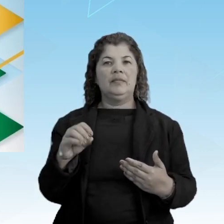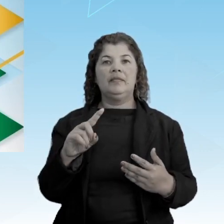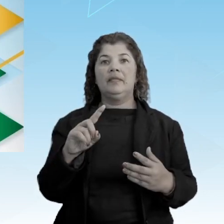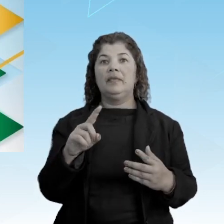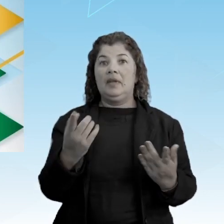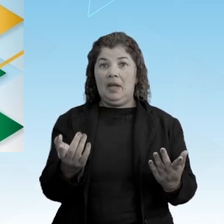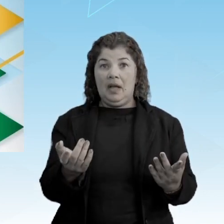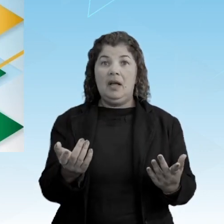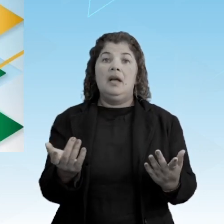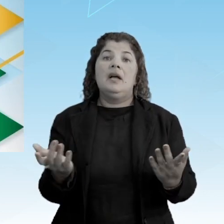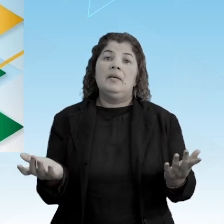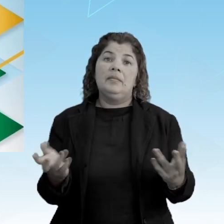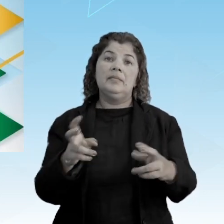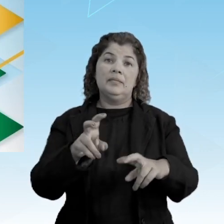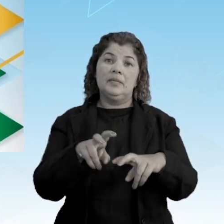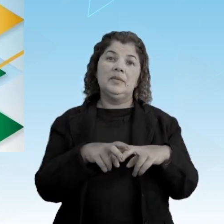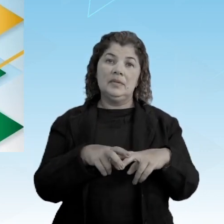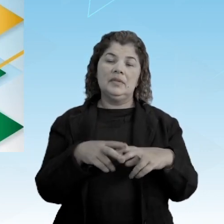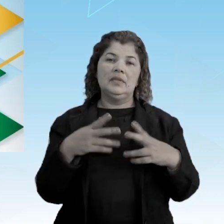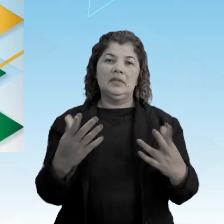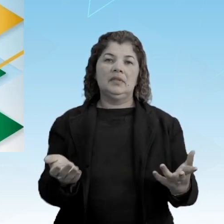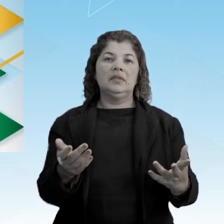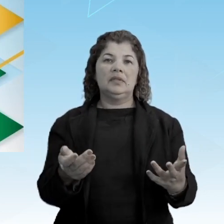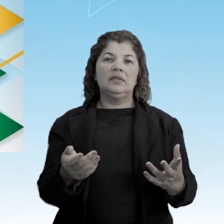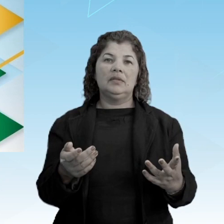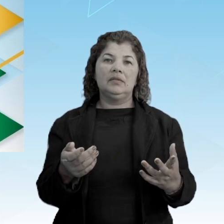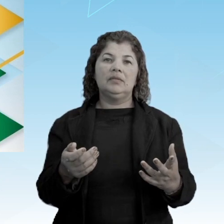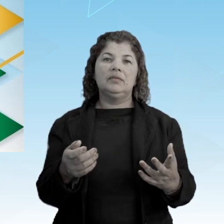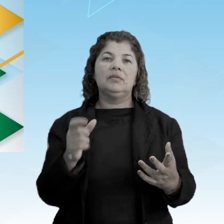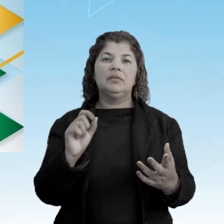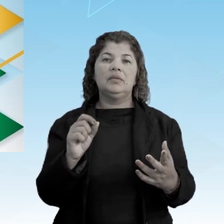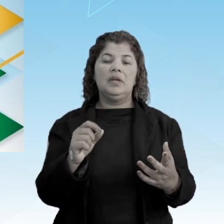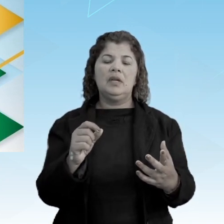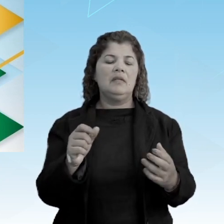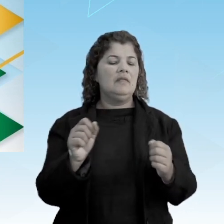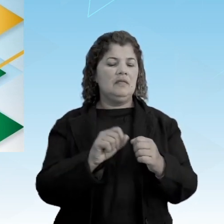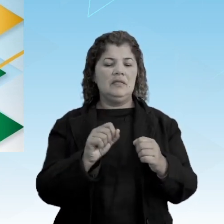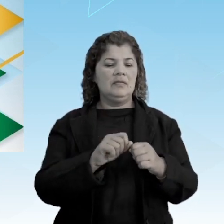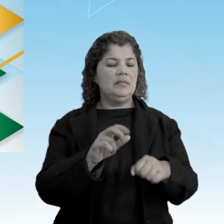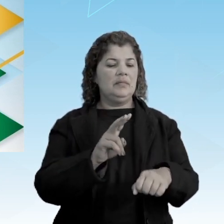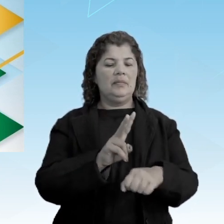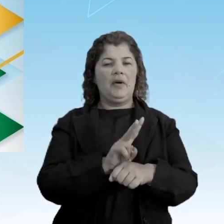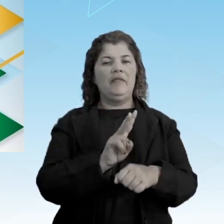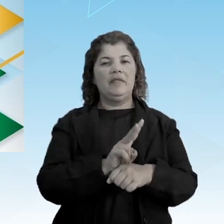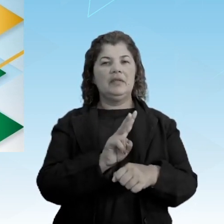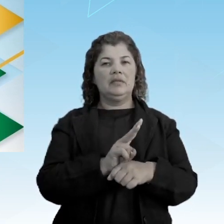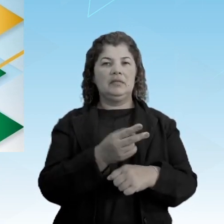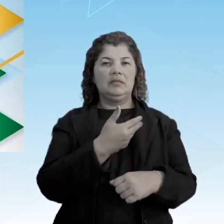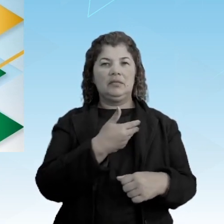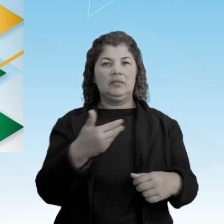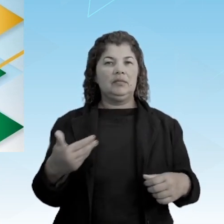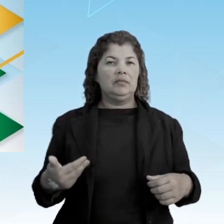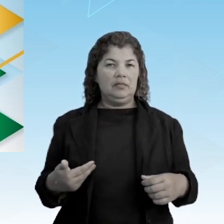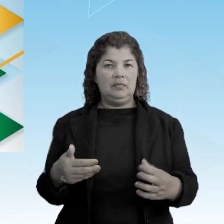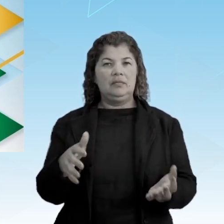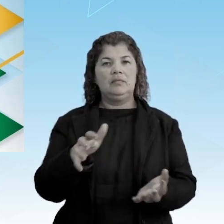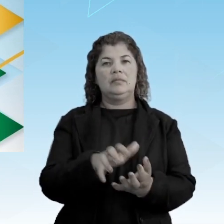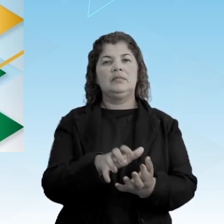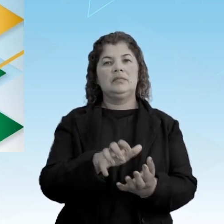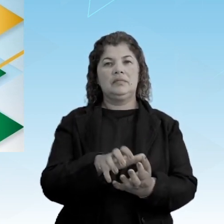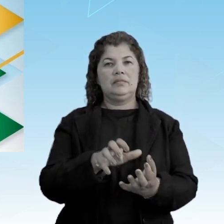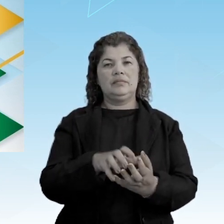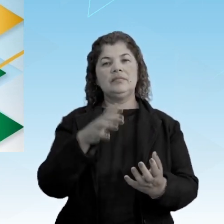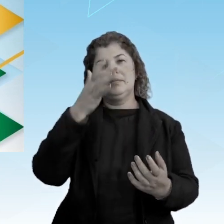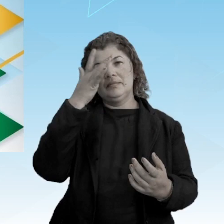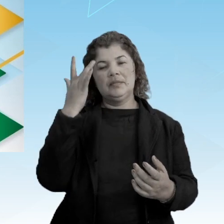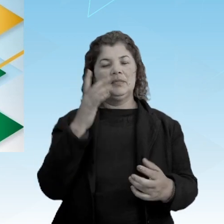Desse modo, a seguir, formaram o quê? Um governo provisório, né? Com pessoas de